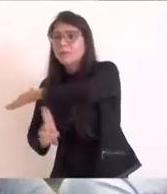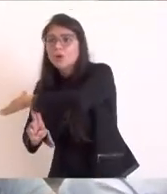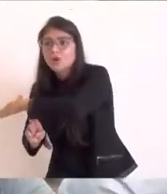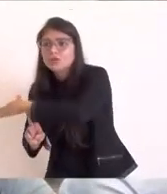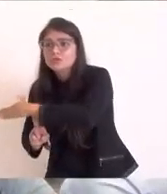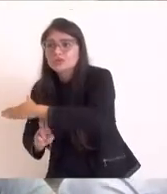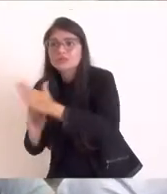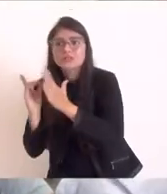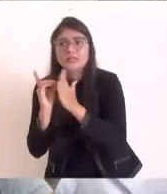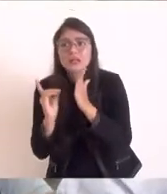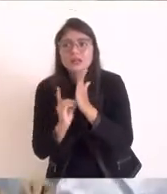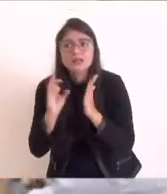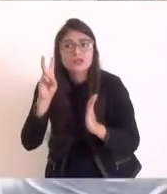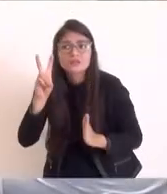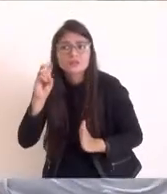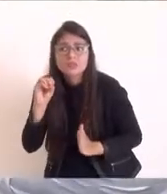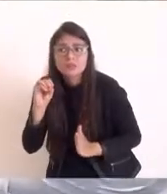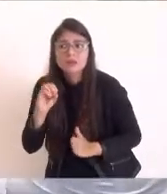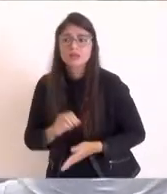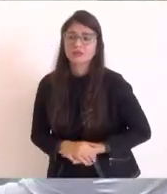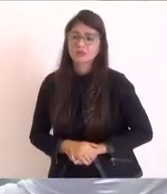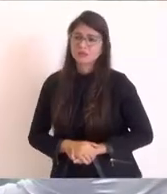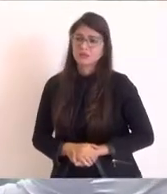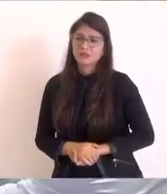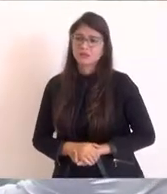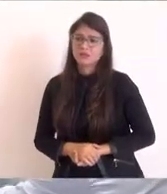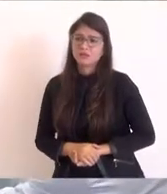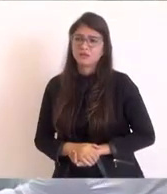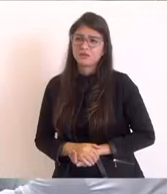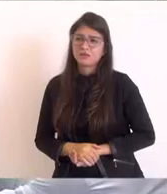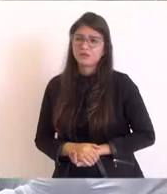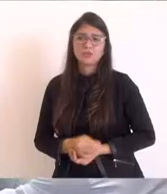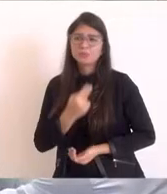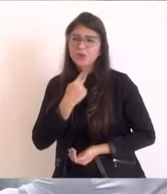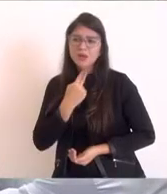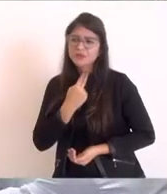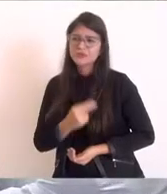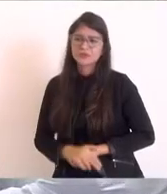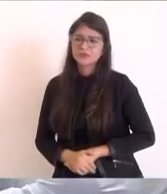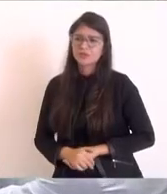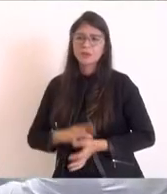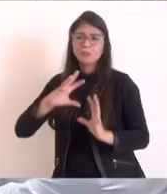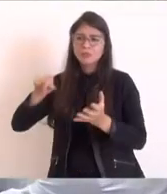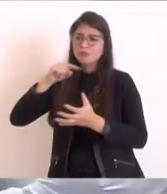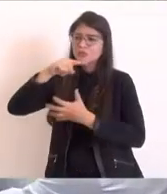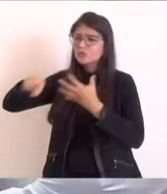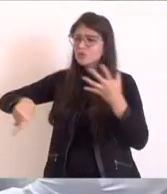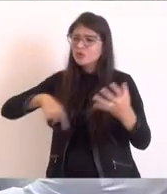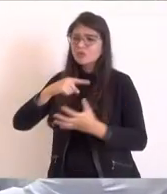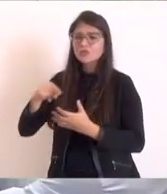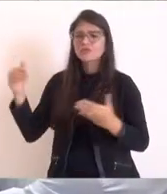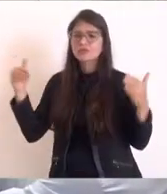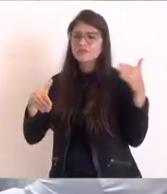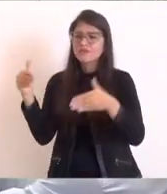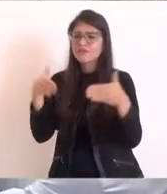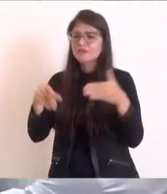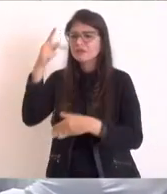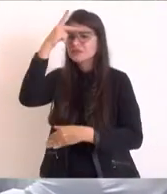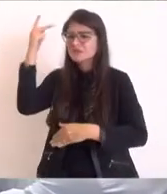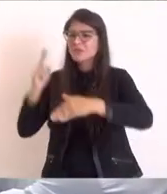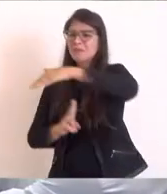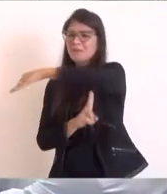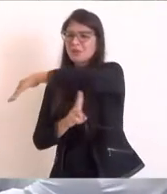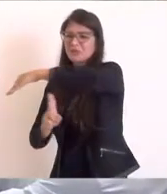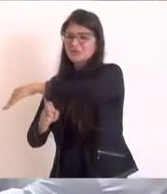anos 50. Não pode nós trazermos visitantes do mundo inteiro para a nossa região para ultrapassar em cima de uma